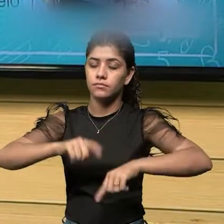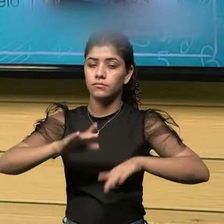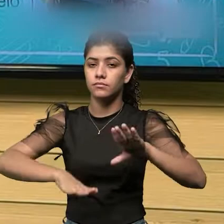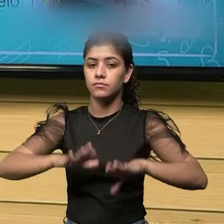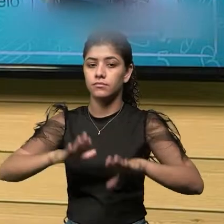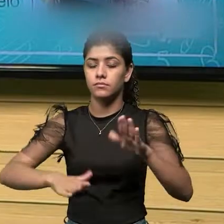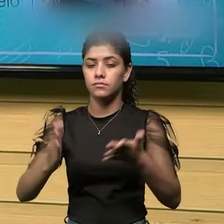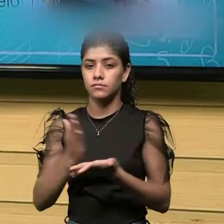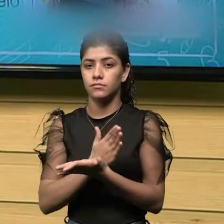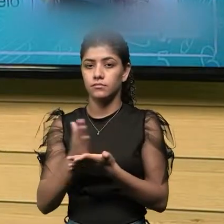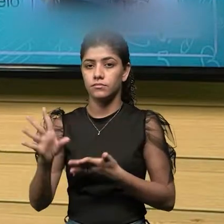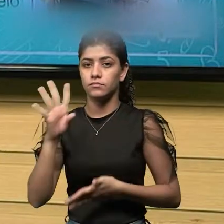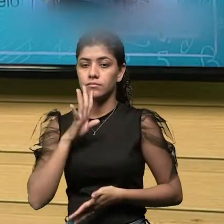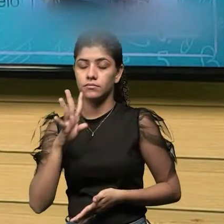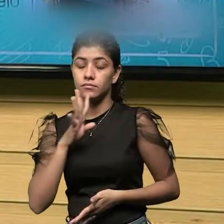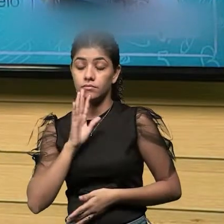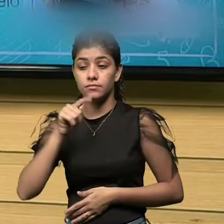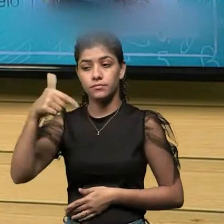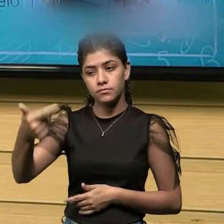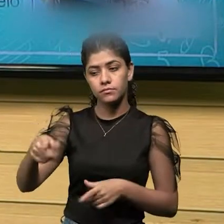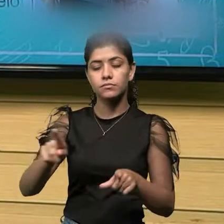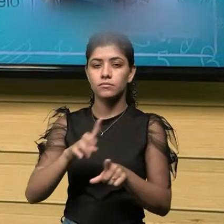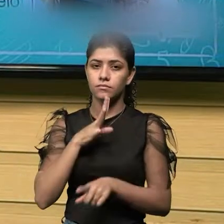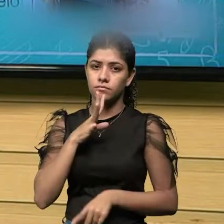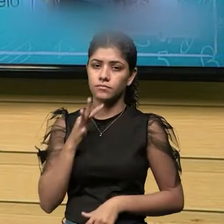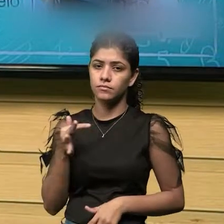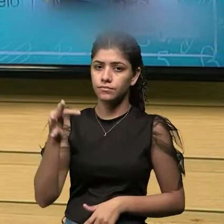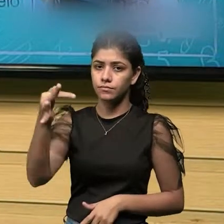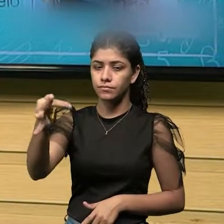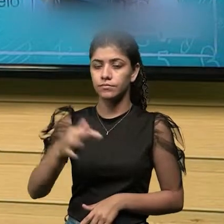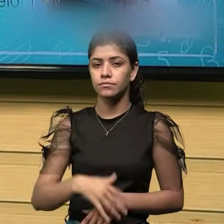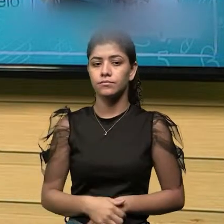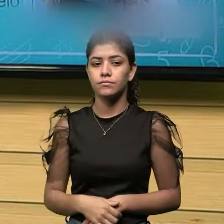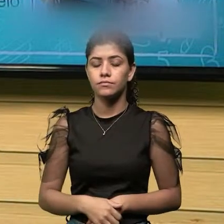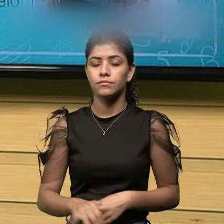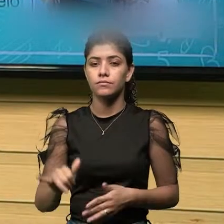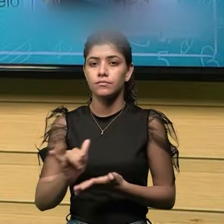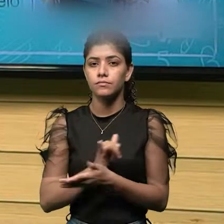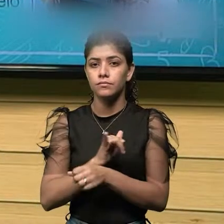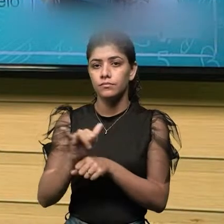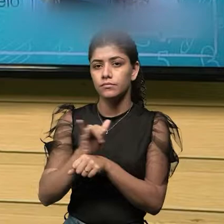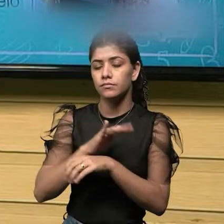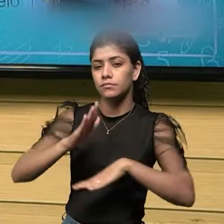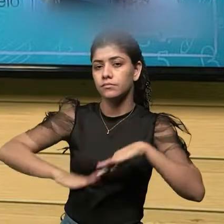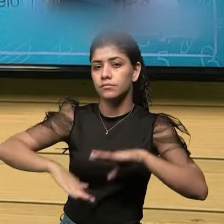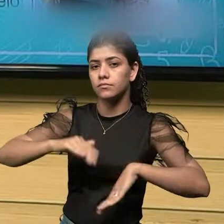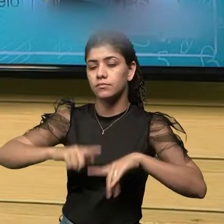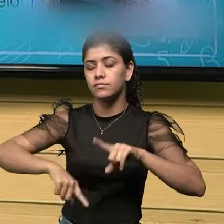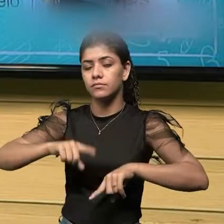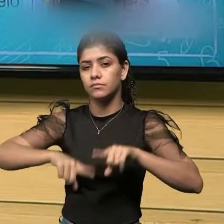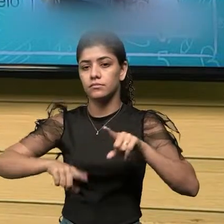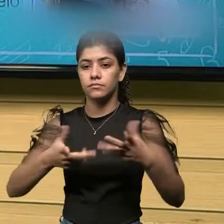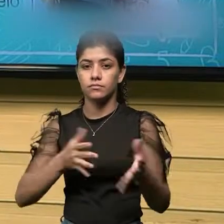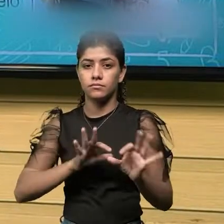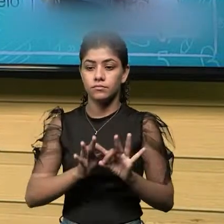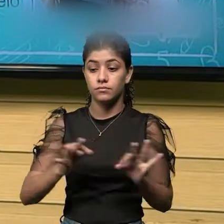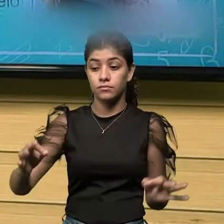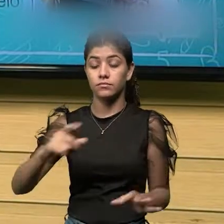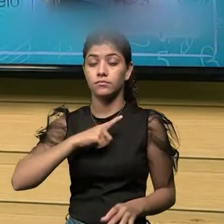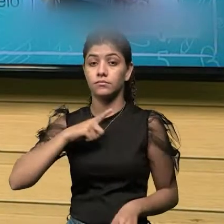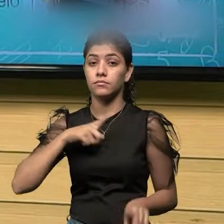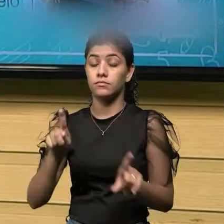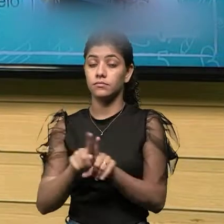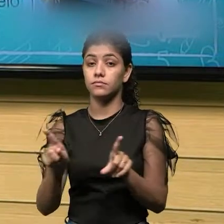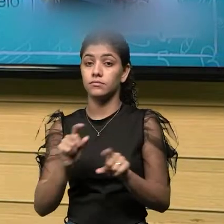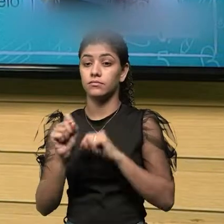conheçam, outros ainda vão conhecer esses instrumentos de medição, onde esses, eles têm também uma